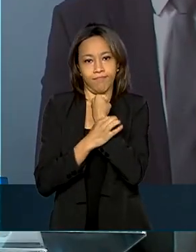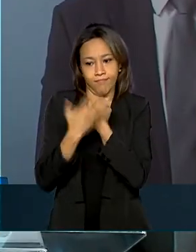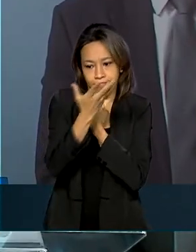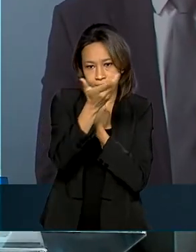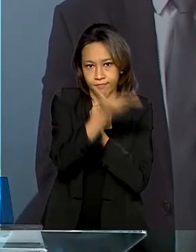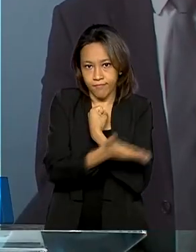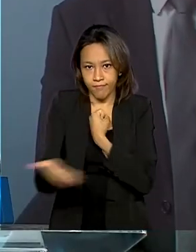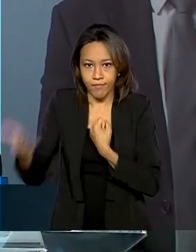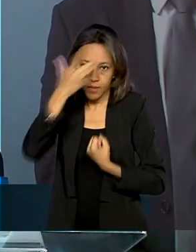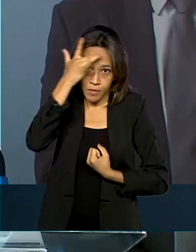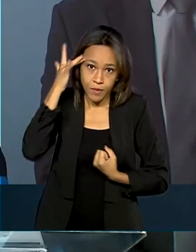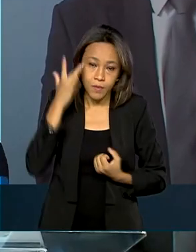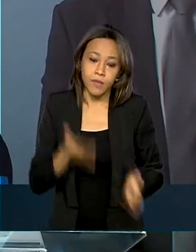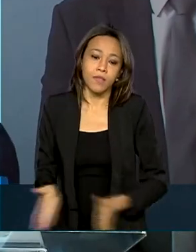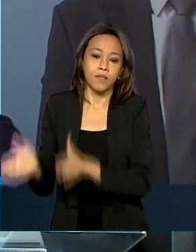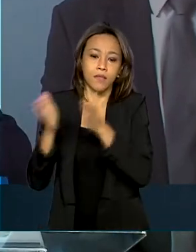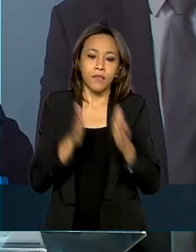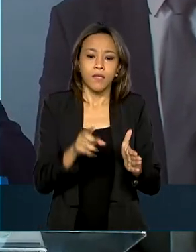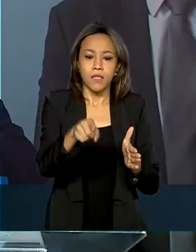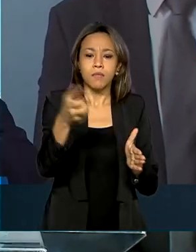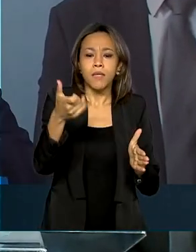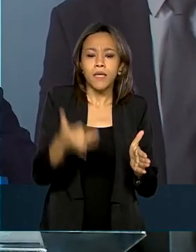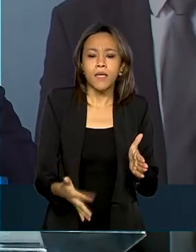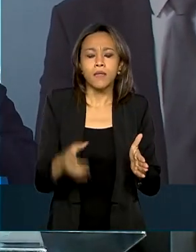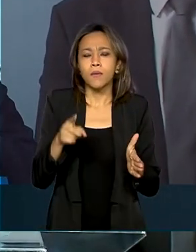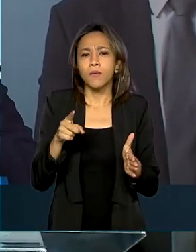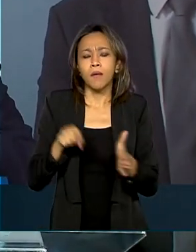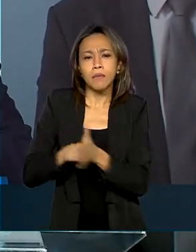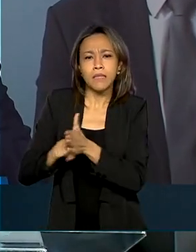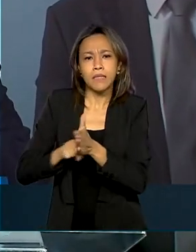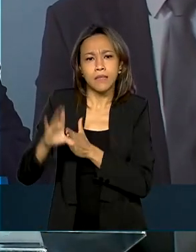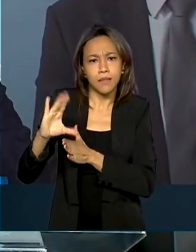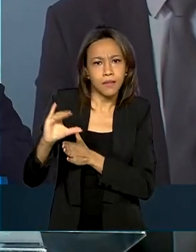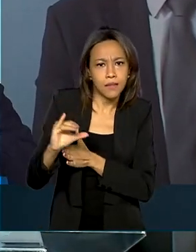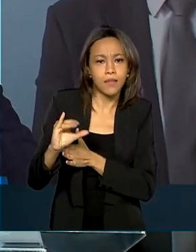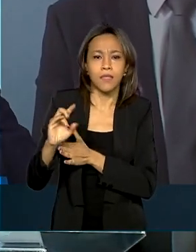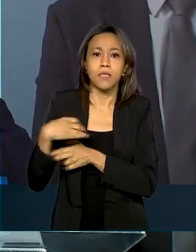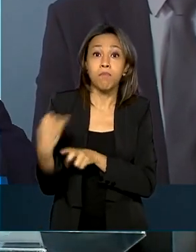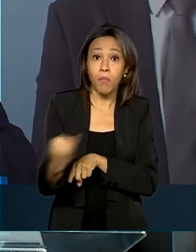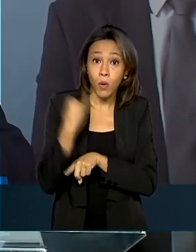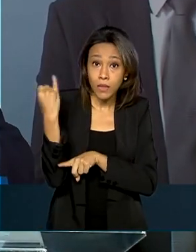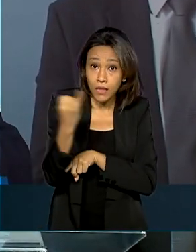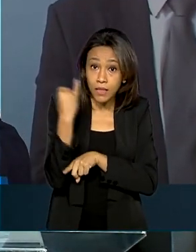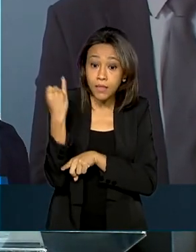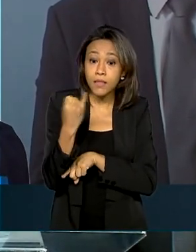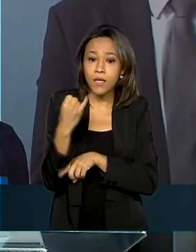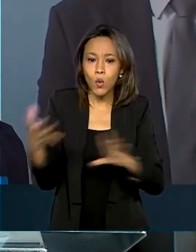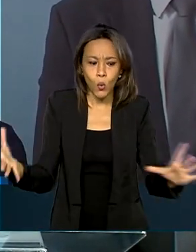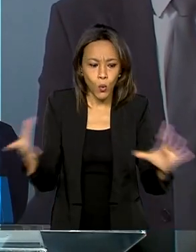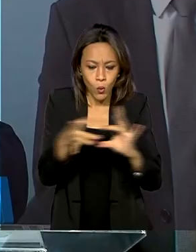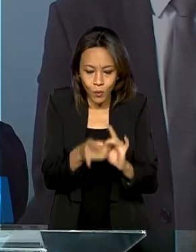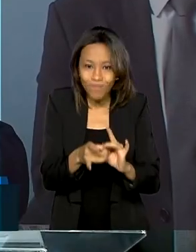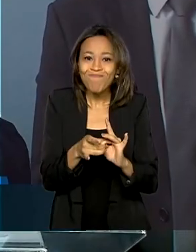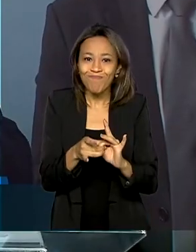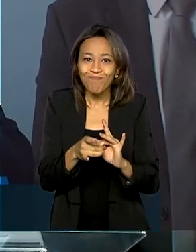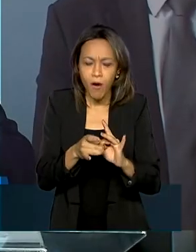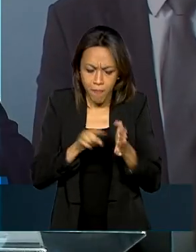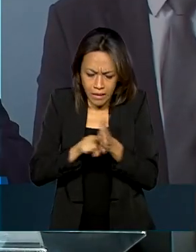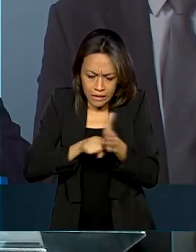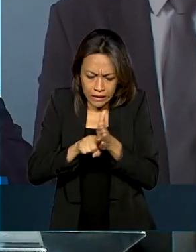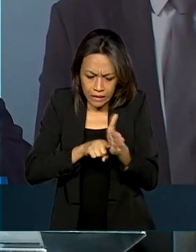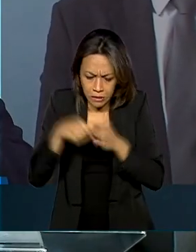Ressaltou a importância da ciência. Segundo, que ressaltou a importância da união, para que a gente trabalhe junto, para conseguir